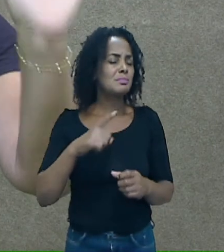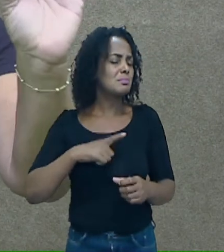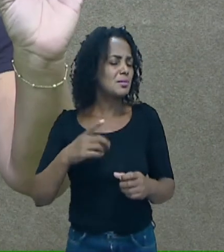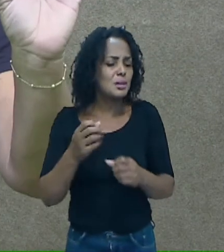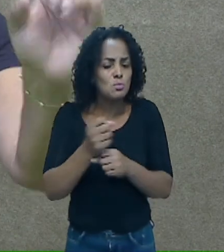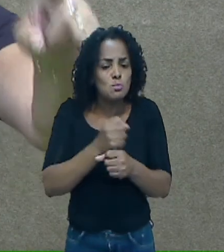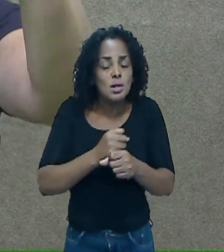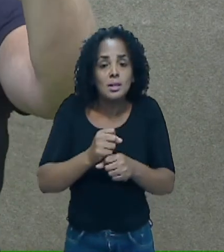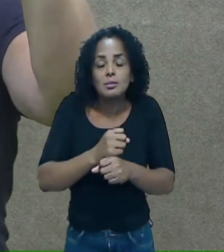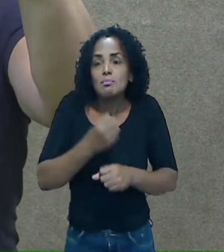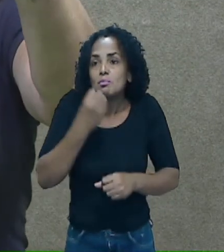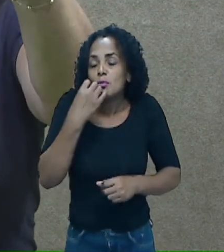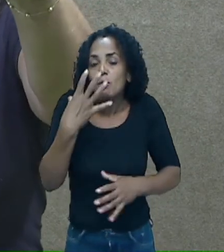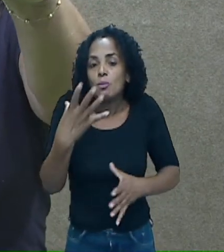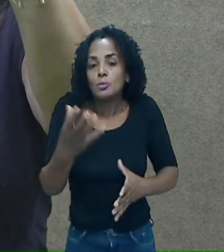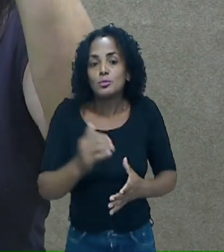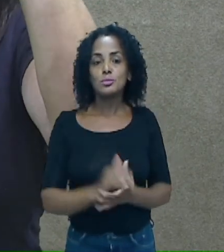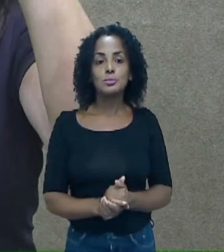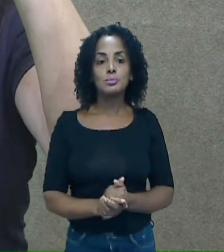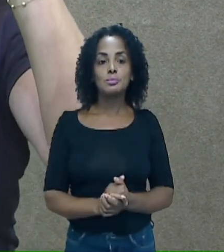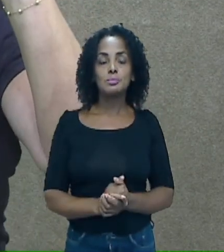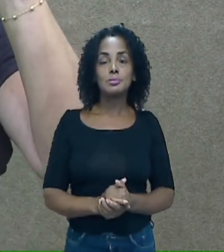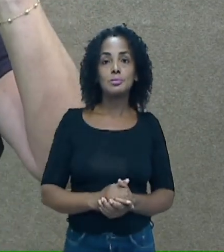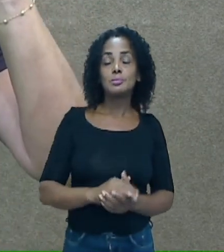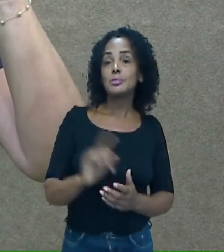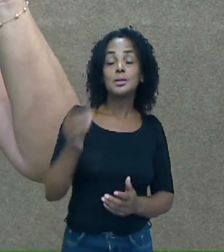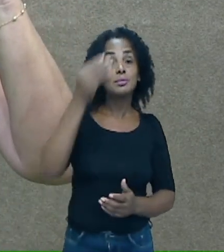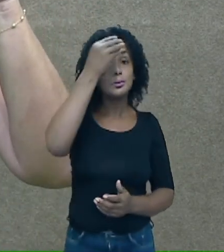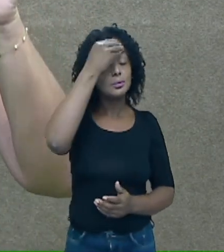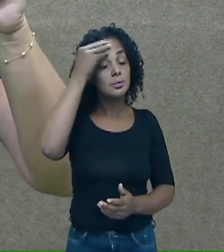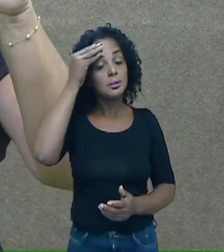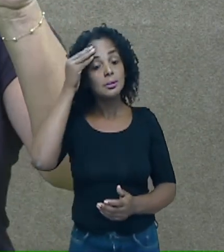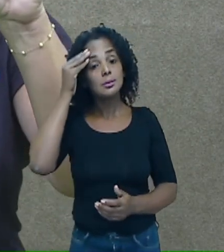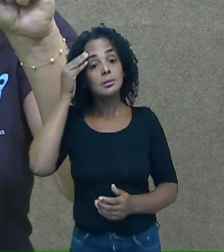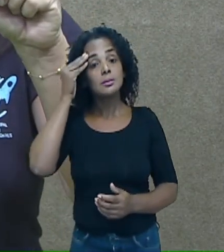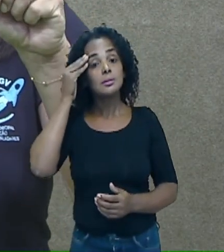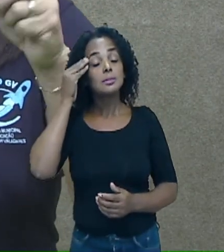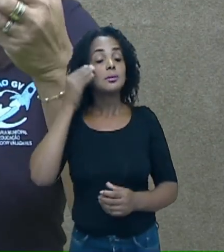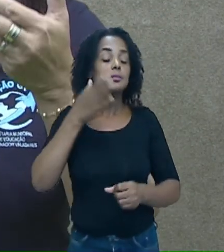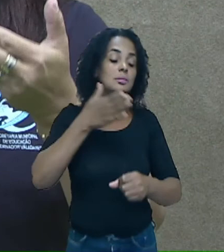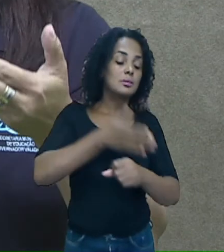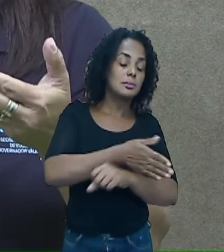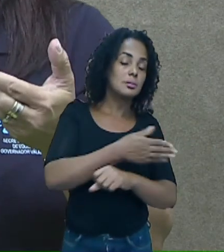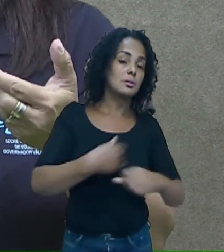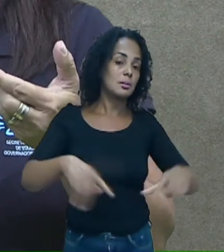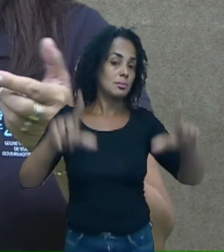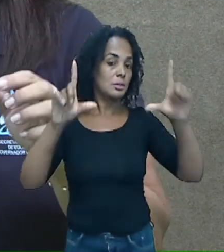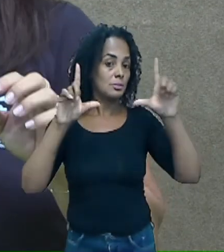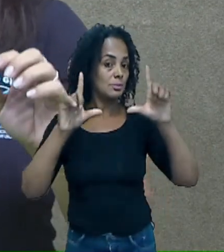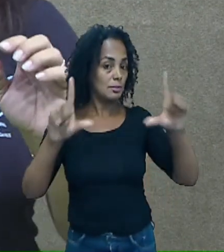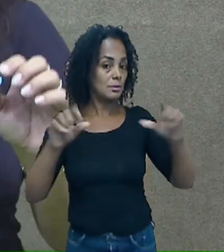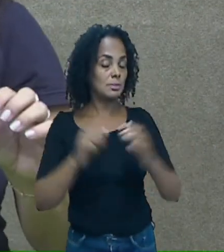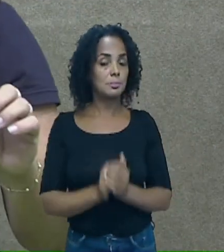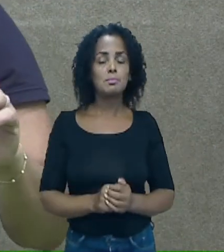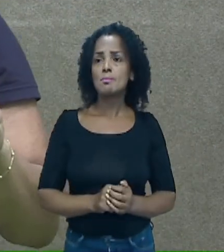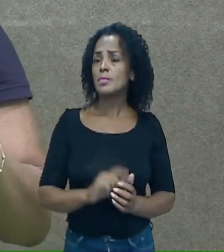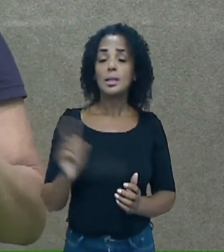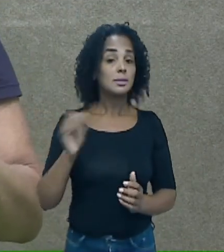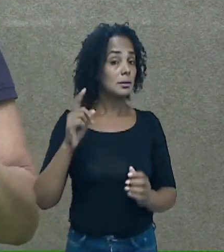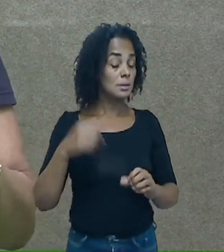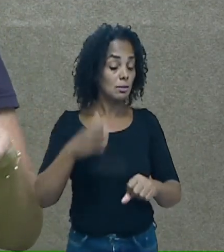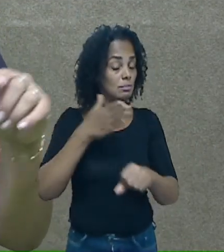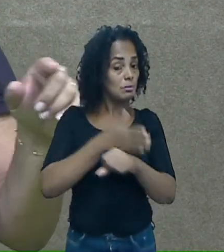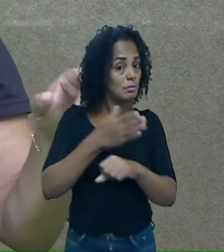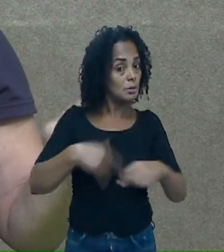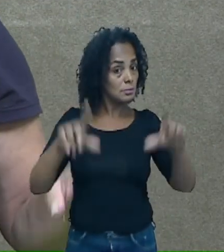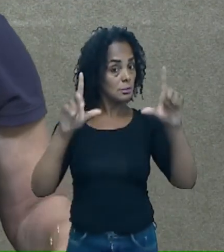maravilhoso. Não se esqueça de acessar a nossa plataforma. E se você não acessou, basta você